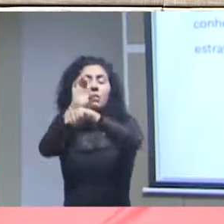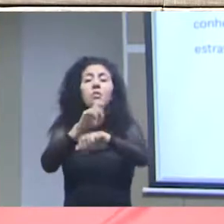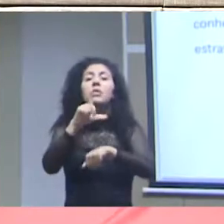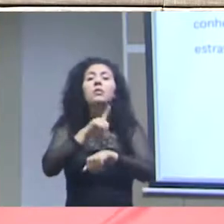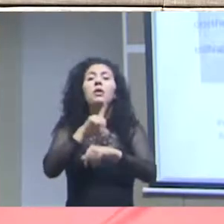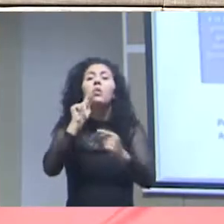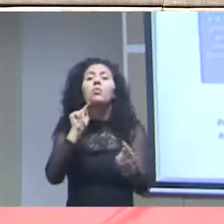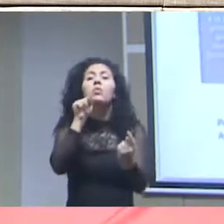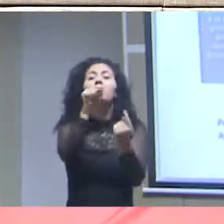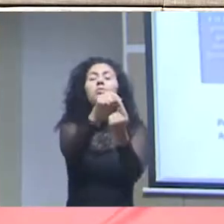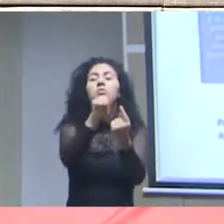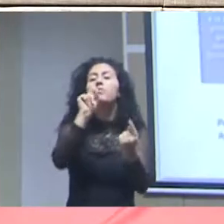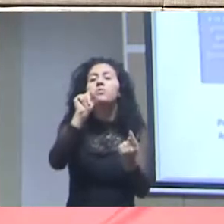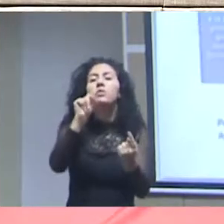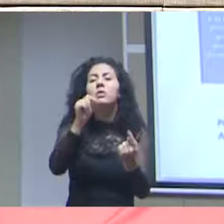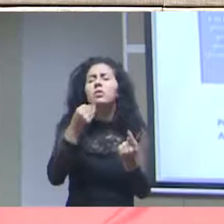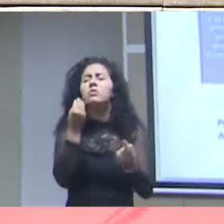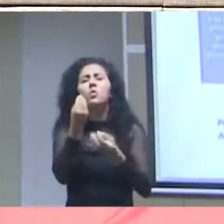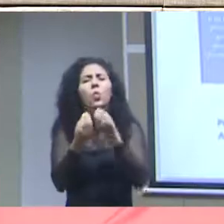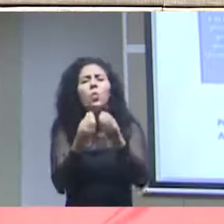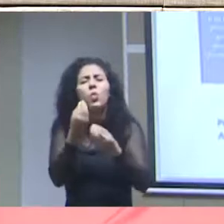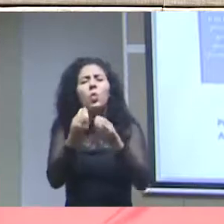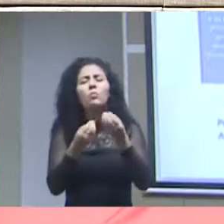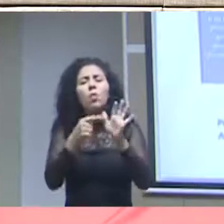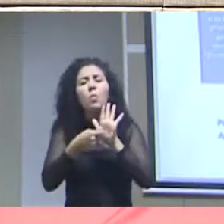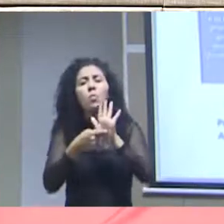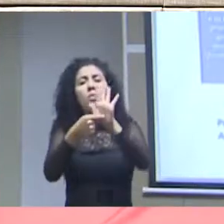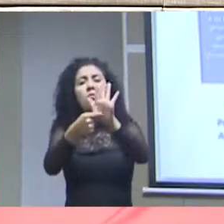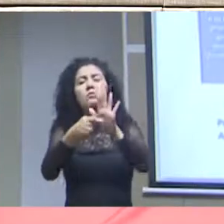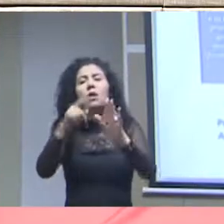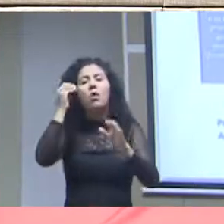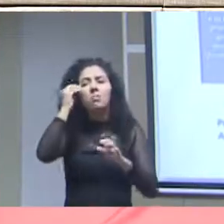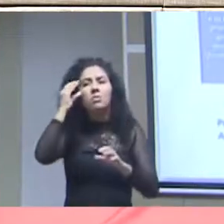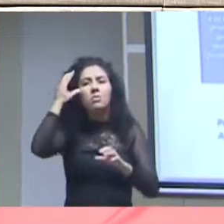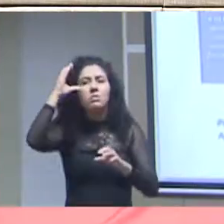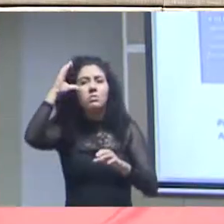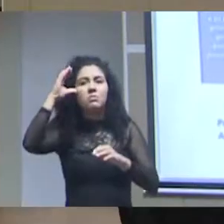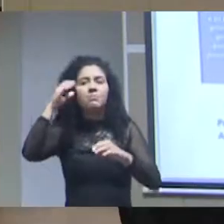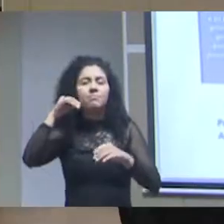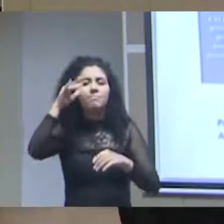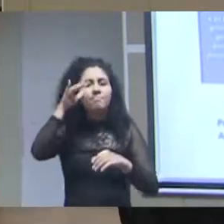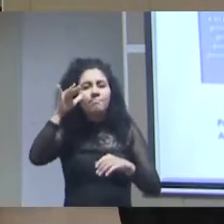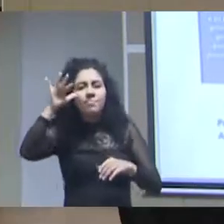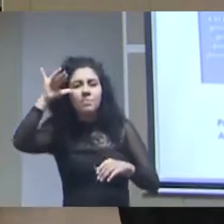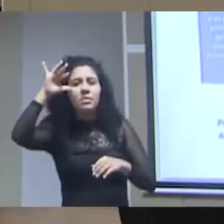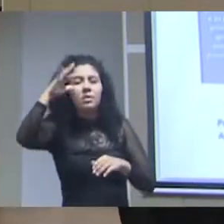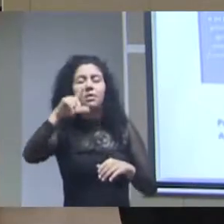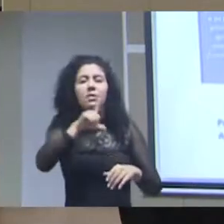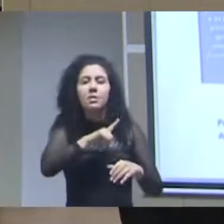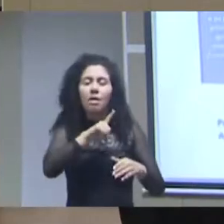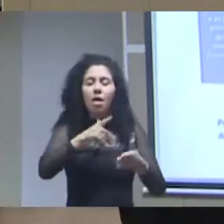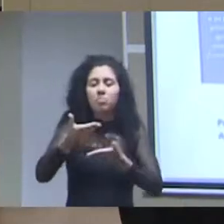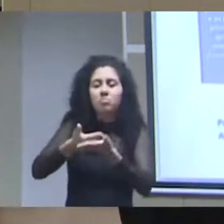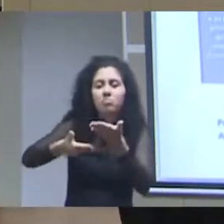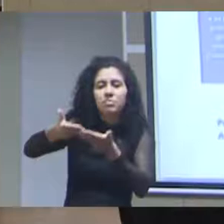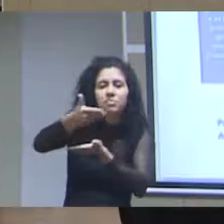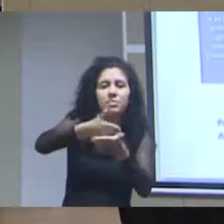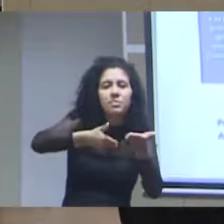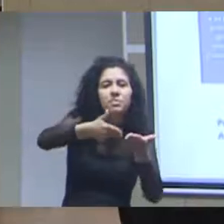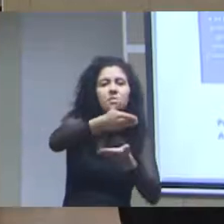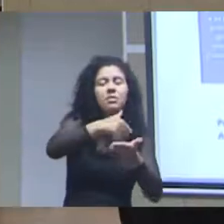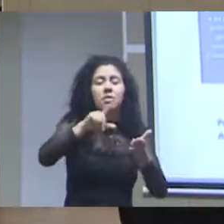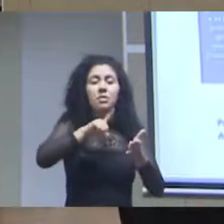a disseminação aí eu destaco de conhecimento que envolve compartilhamento